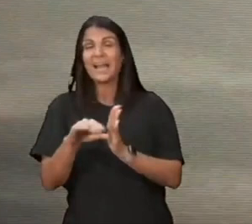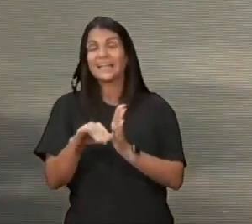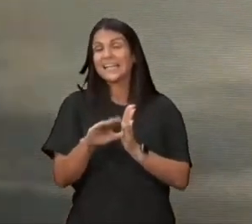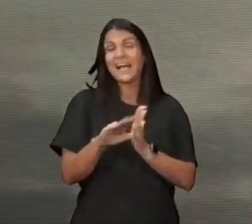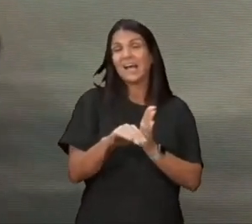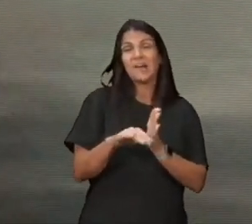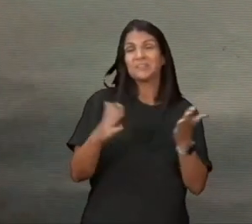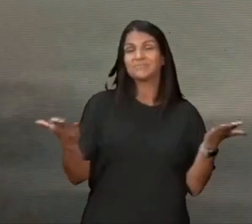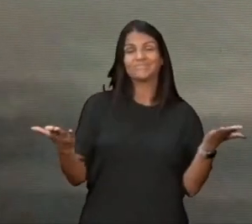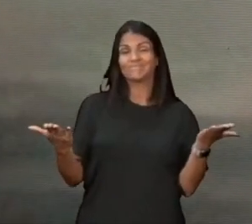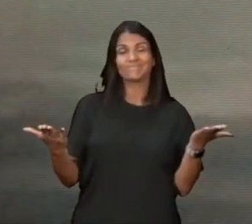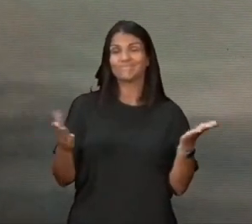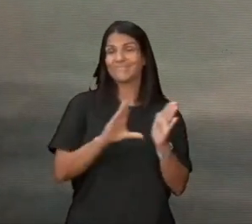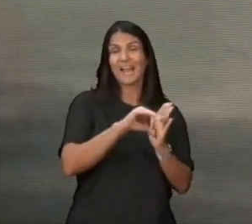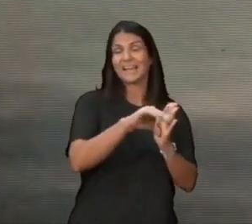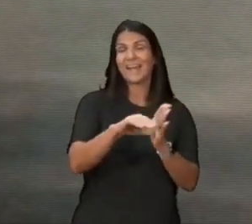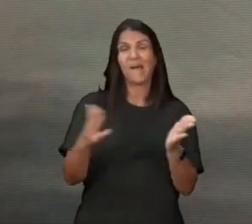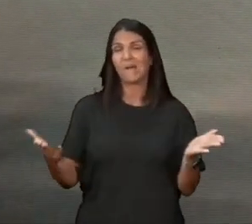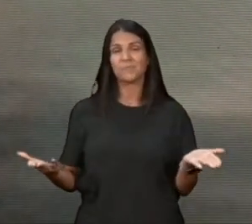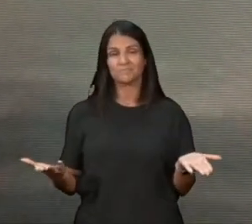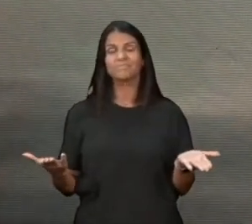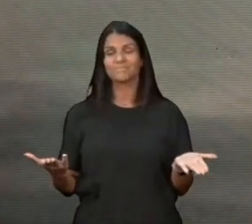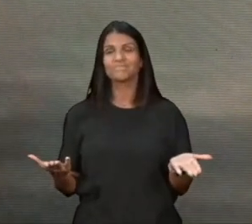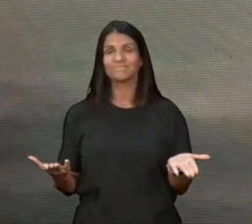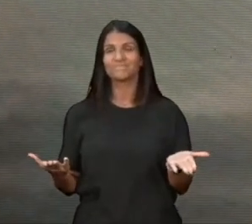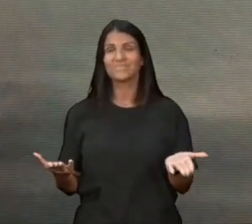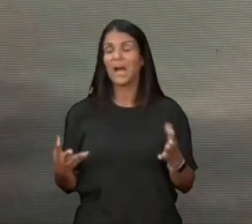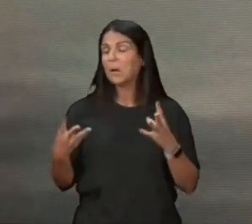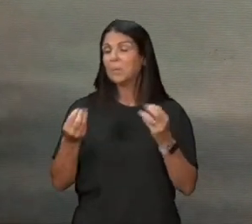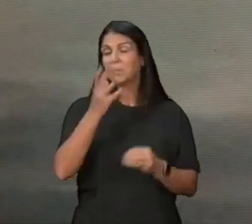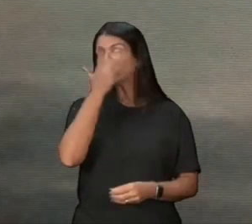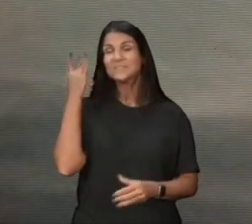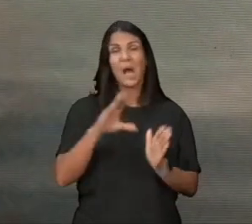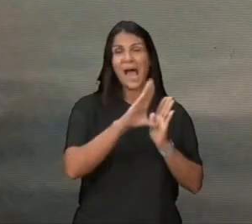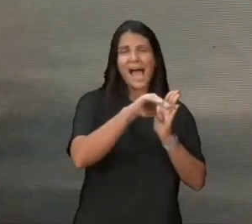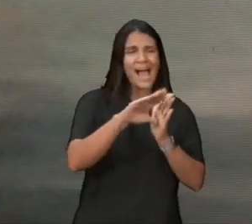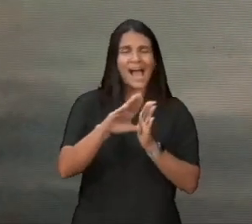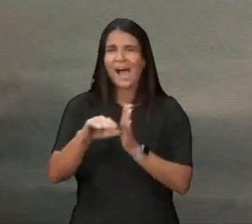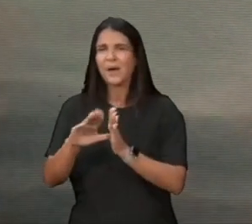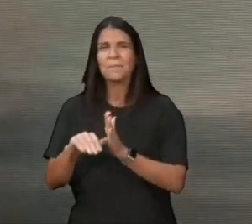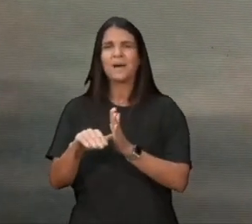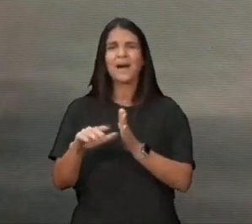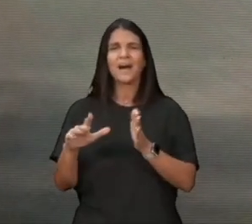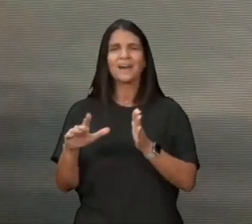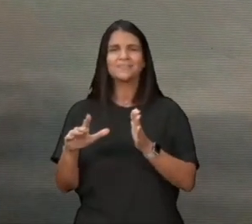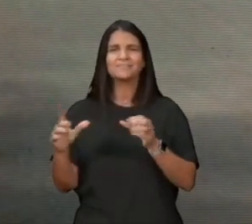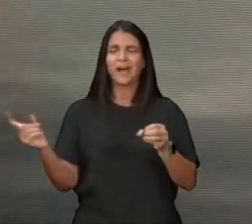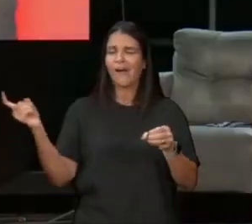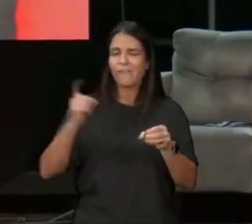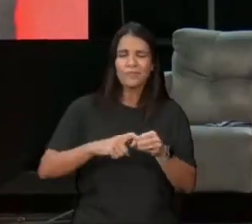um monte de prova robusta, de gente que roubou a nação, tanto roubou, que um monte de gente, devolveu milhões,